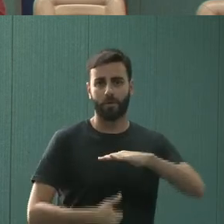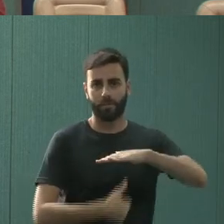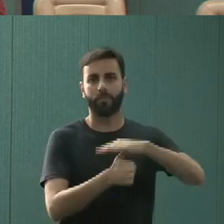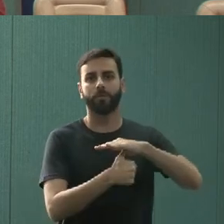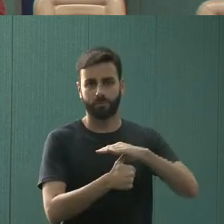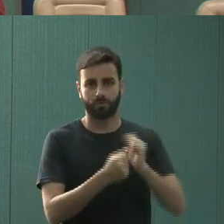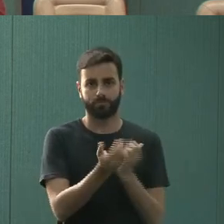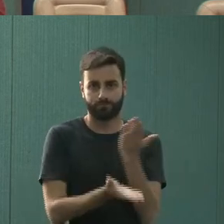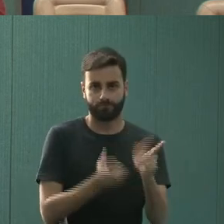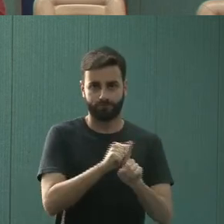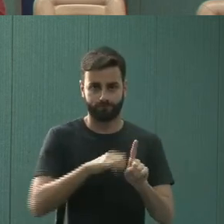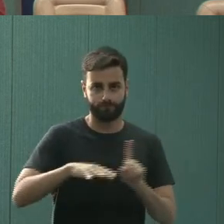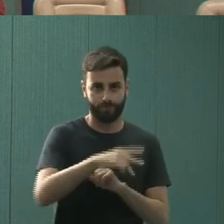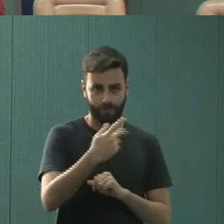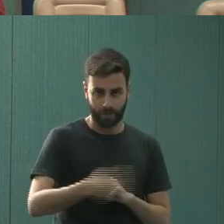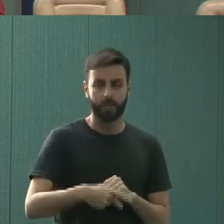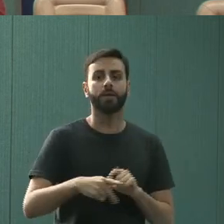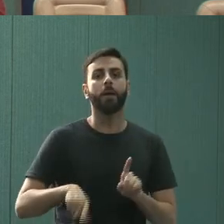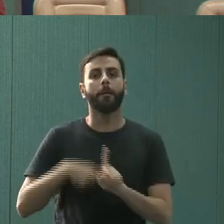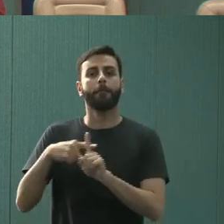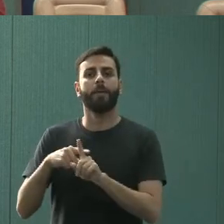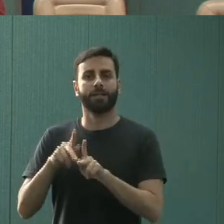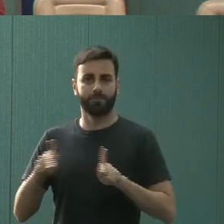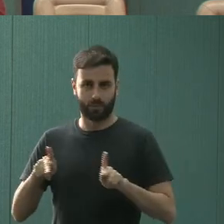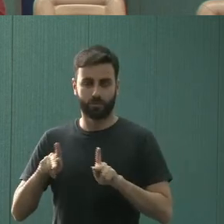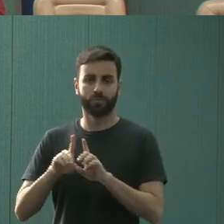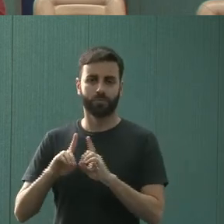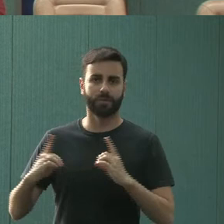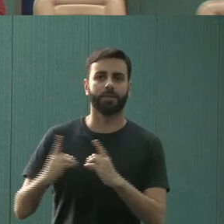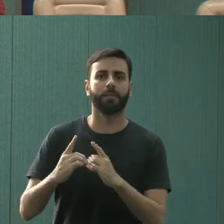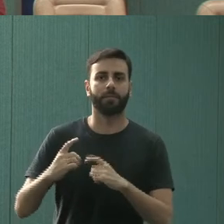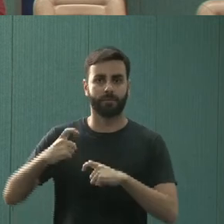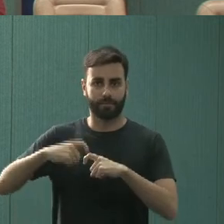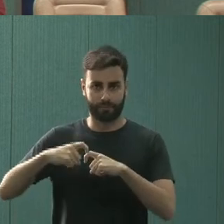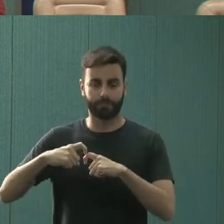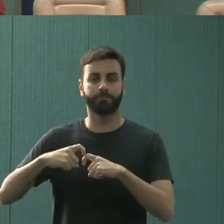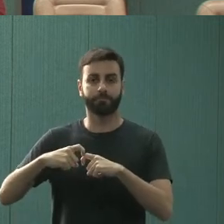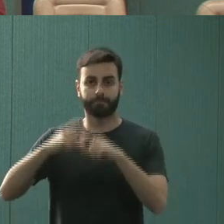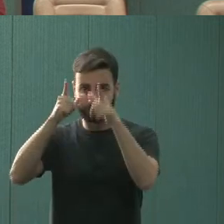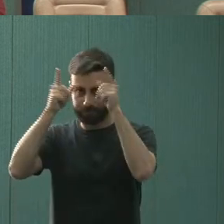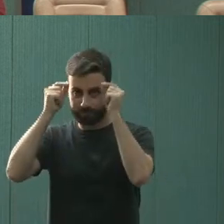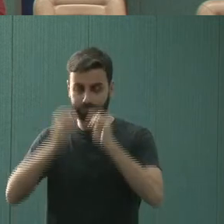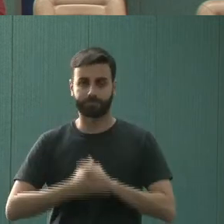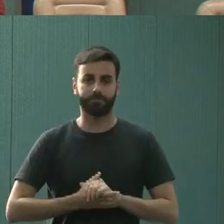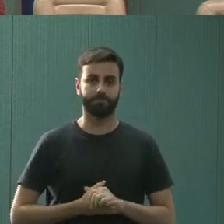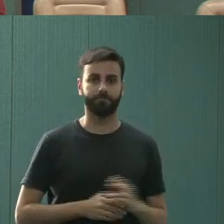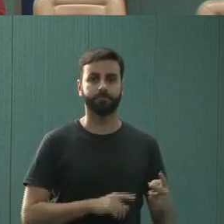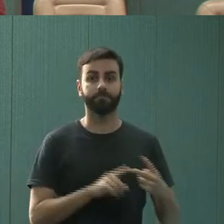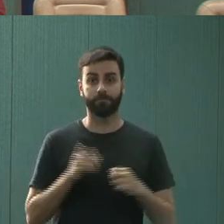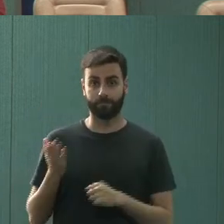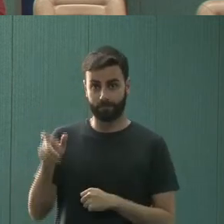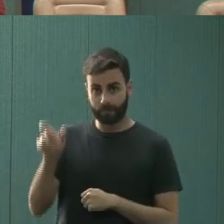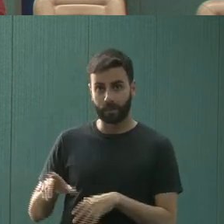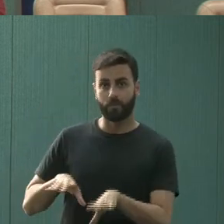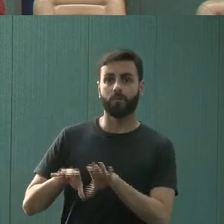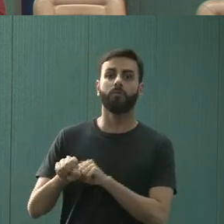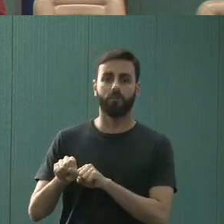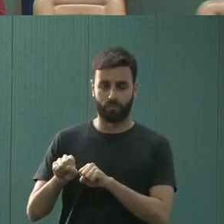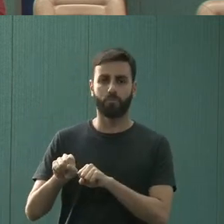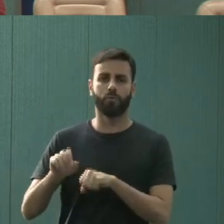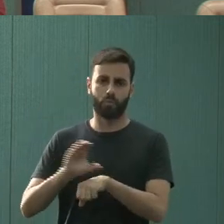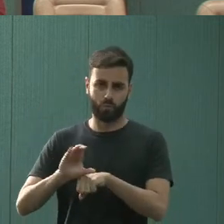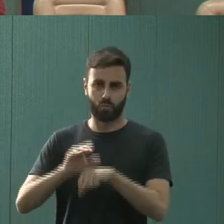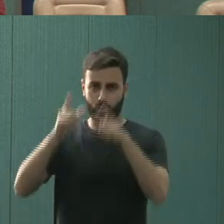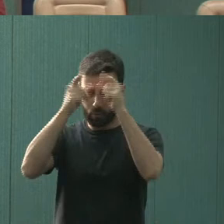Pró-Reitoria de Assuntos Comunitários e professor do Departamento de Medicina e Enfermagem. O professor Bruno tem graduação em